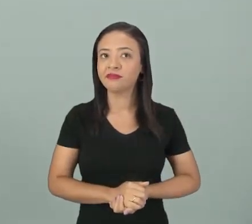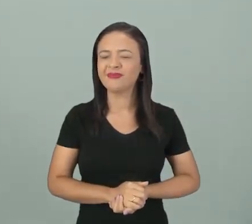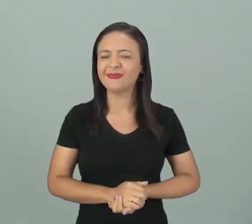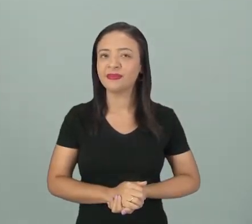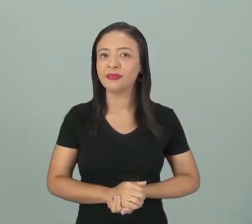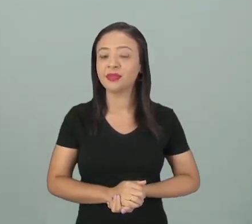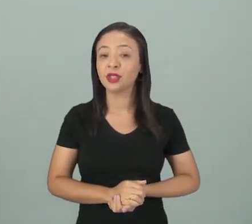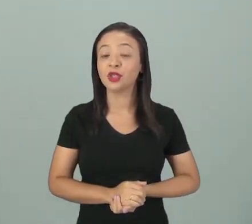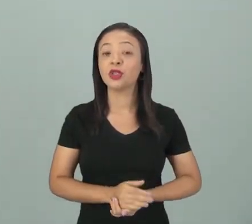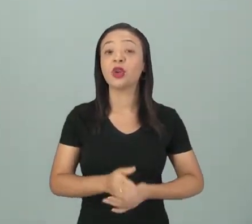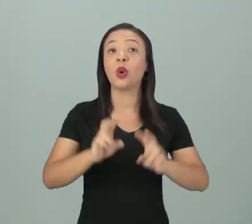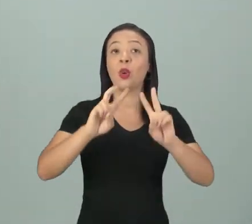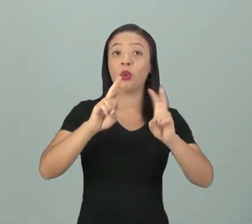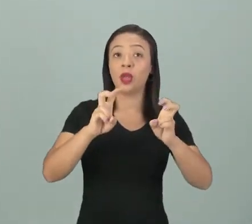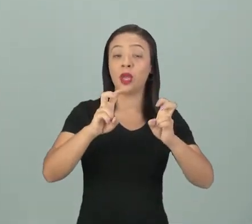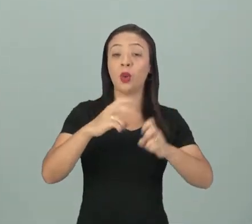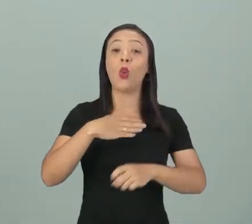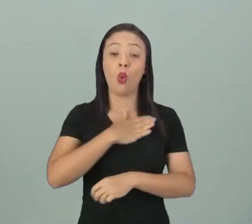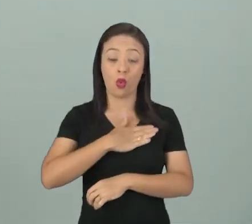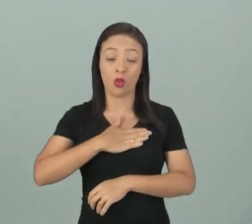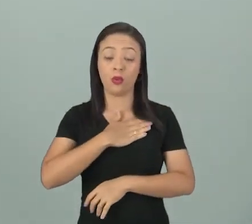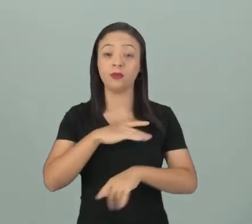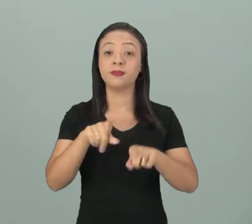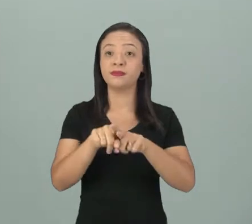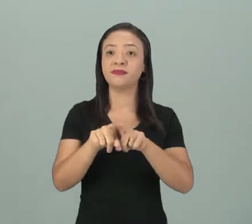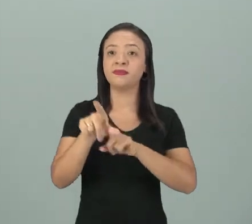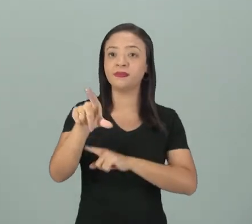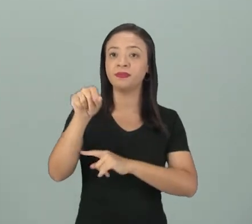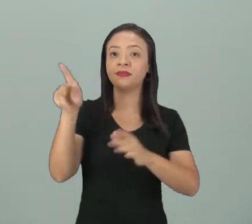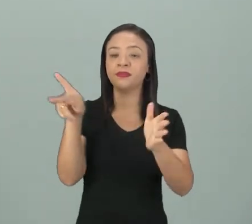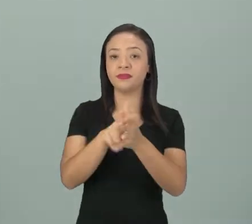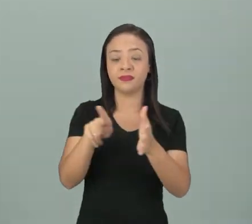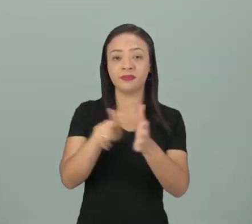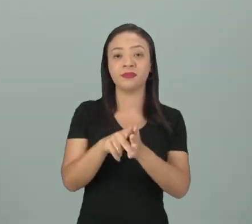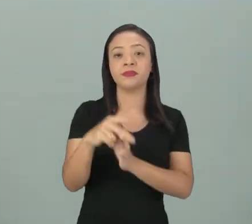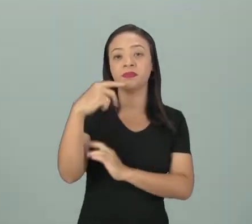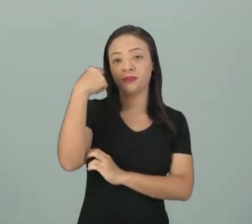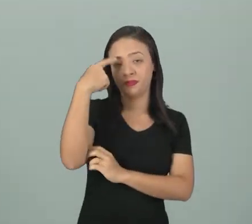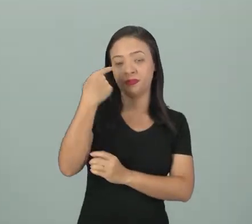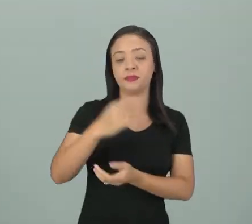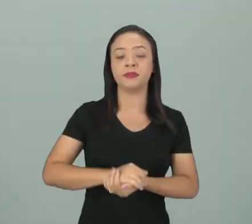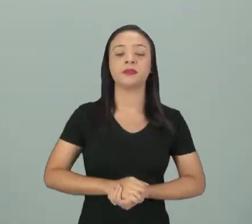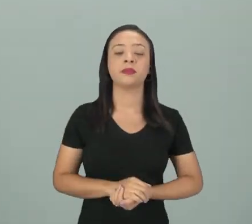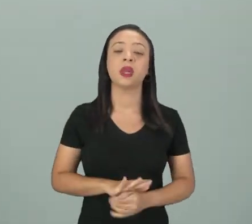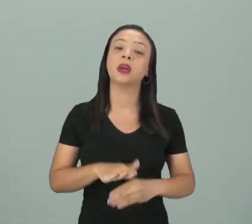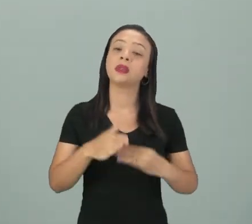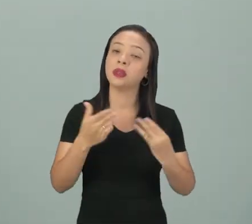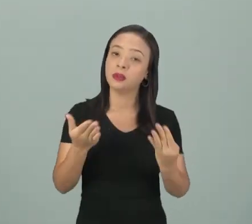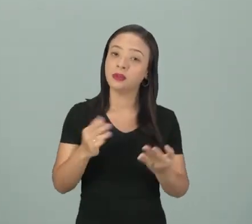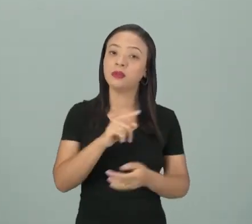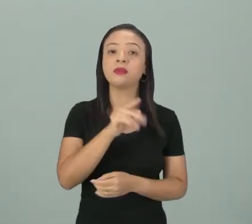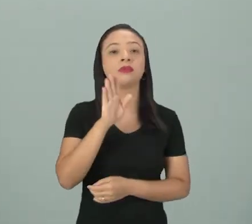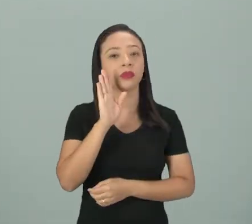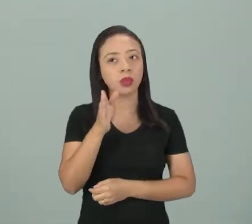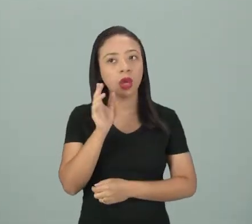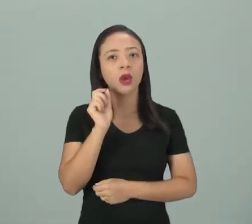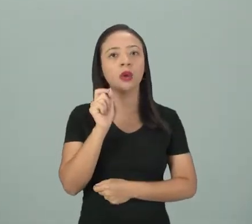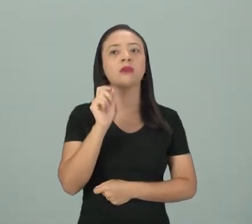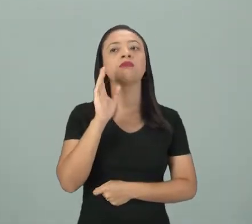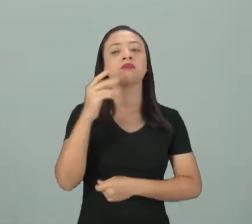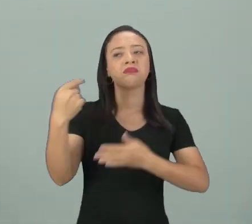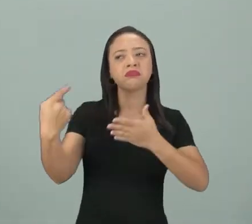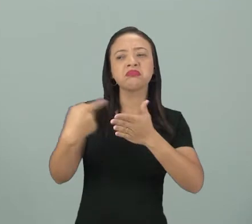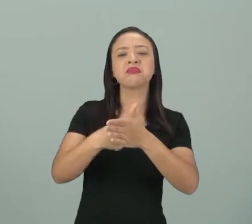Gostos e preferências da língua espanhola. Então, galerinha, essa é uma questão, né? Acho que vocês já devem ter sido